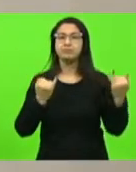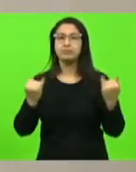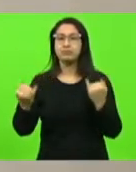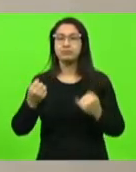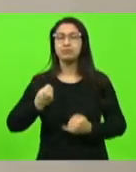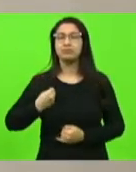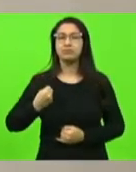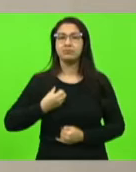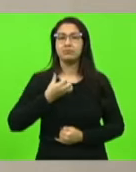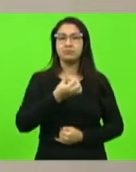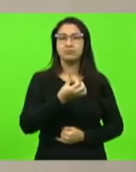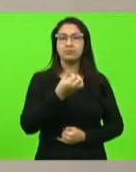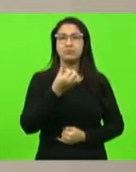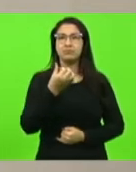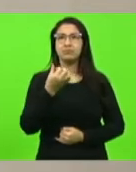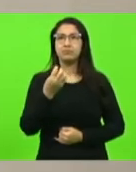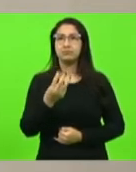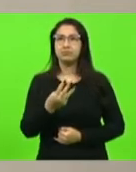número 636.